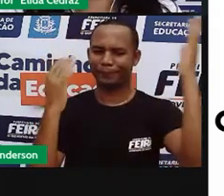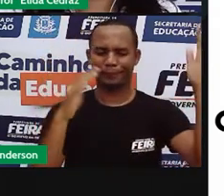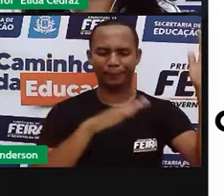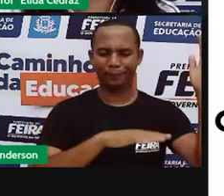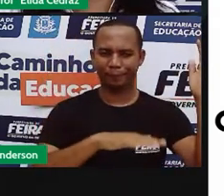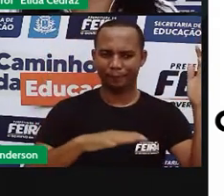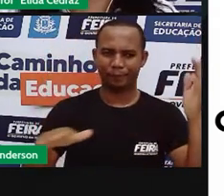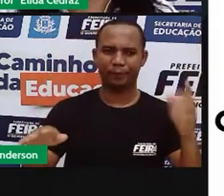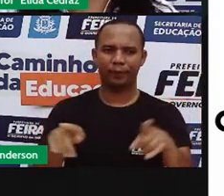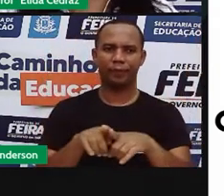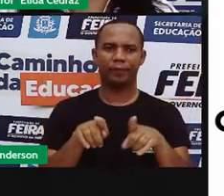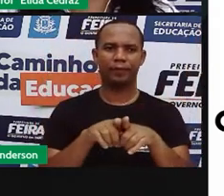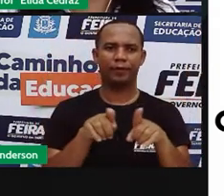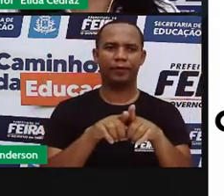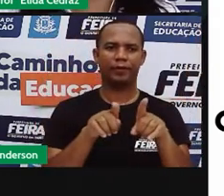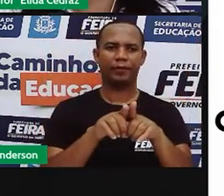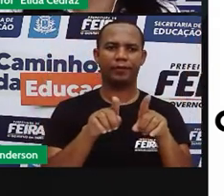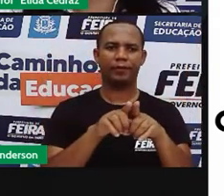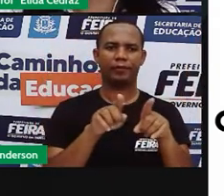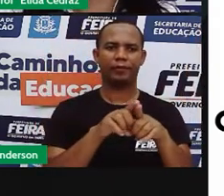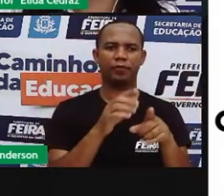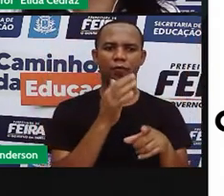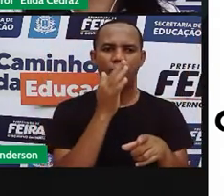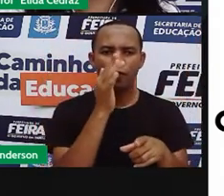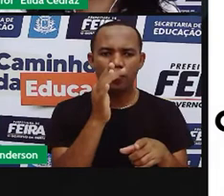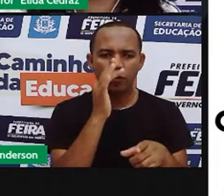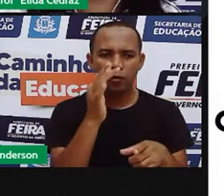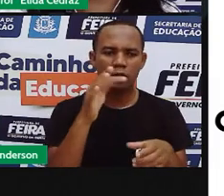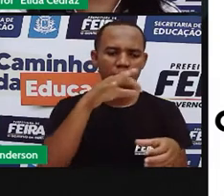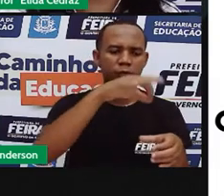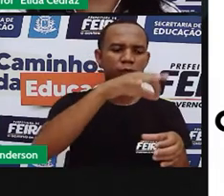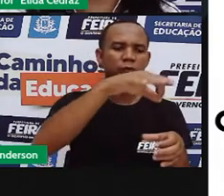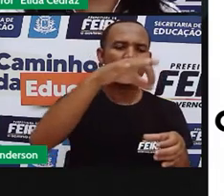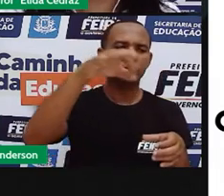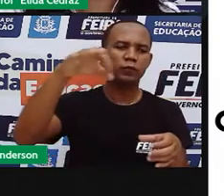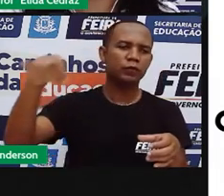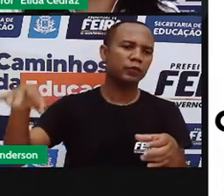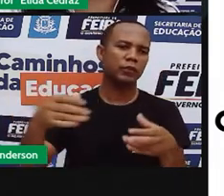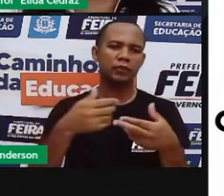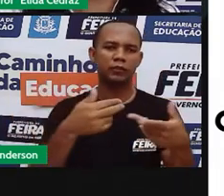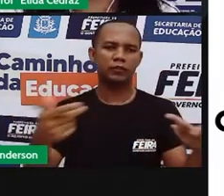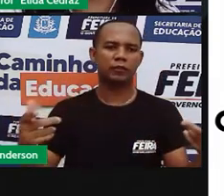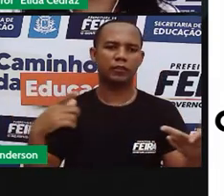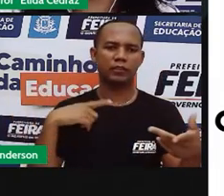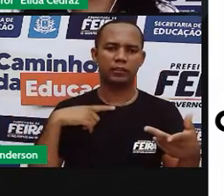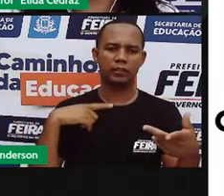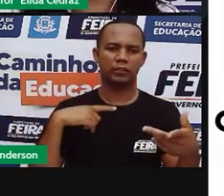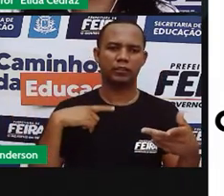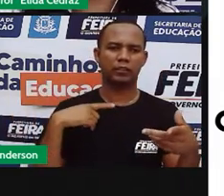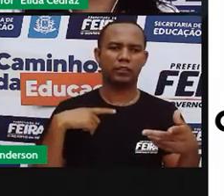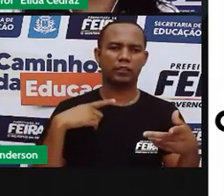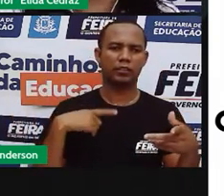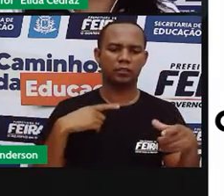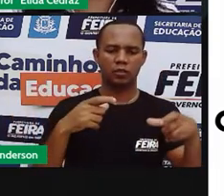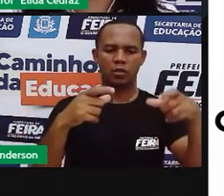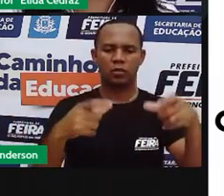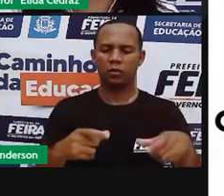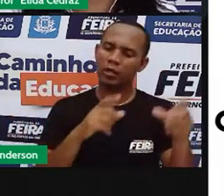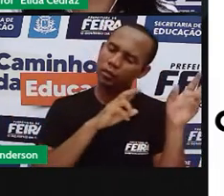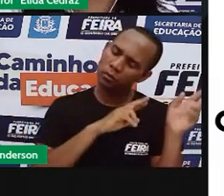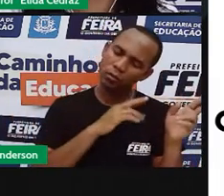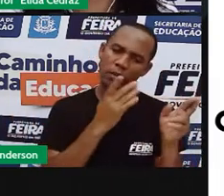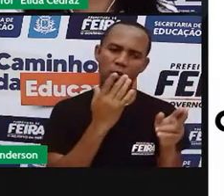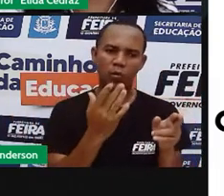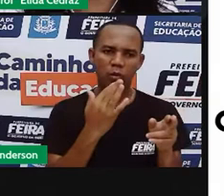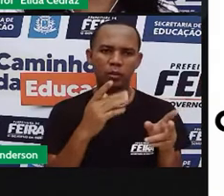jardineiras, na janela, onde convém plantar margaridas. Tem quartos de todas as cores, que